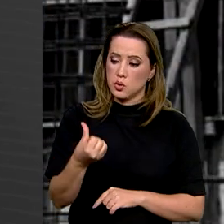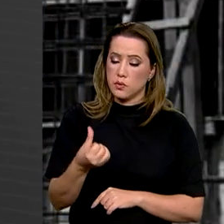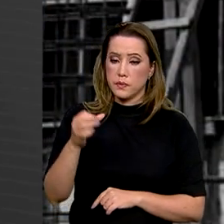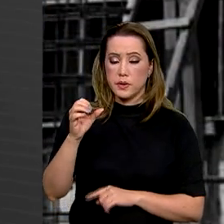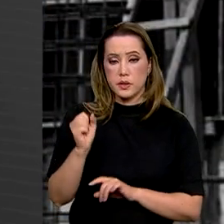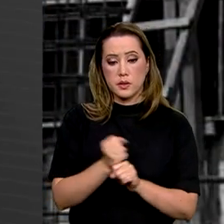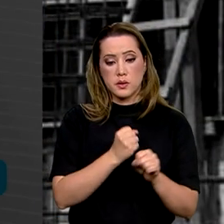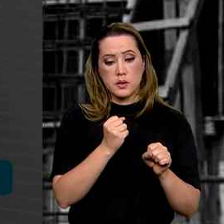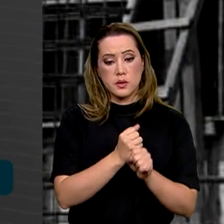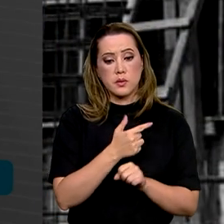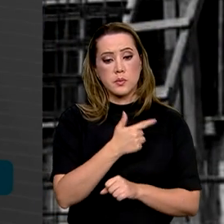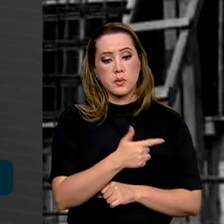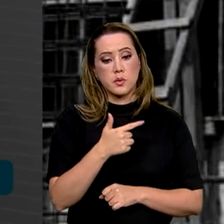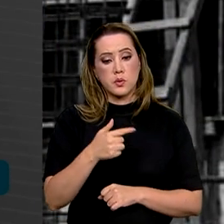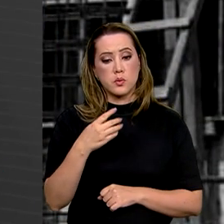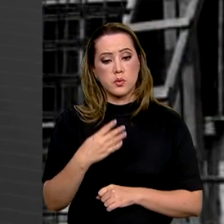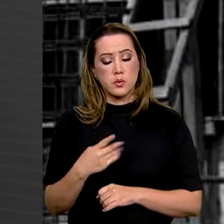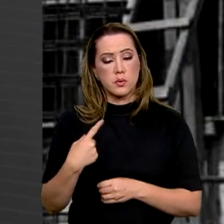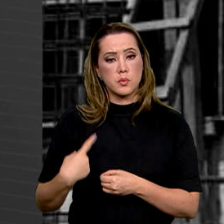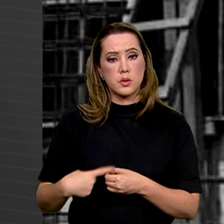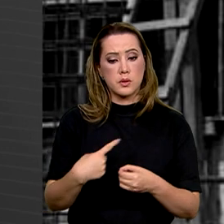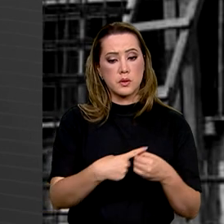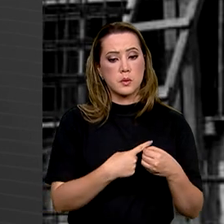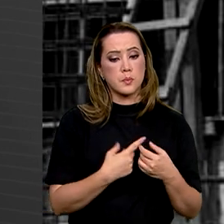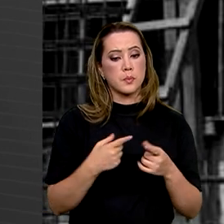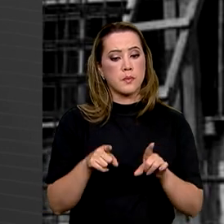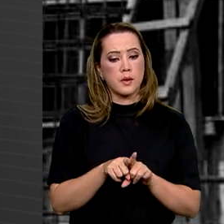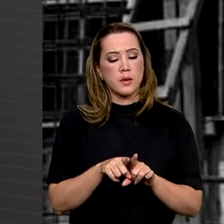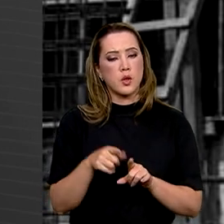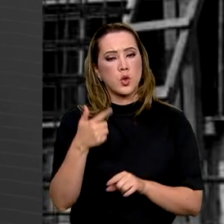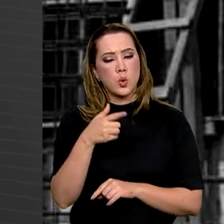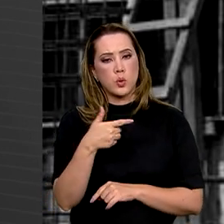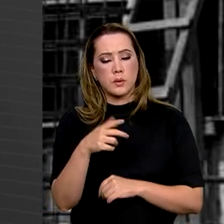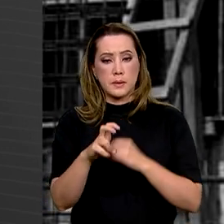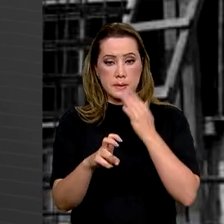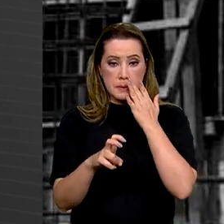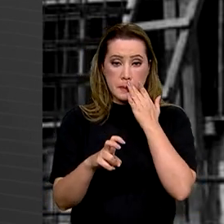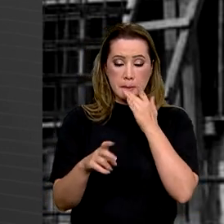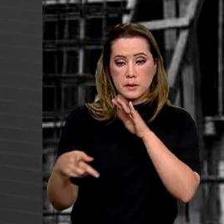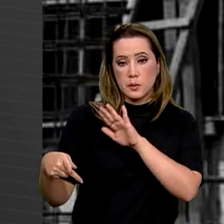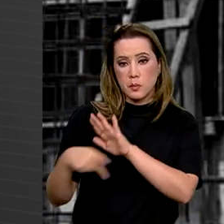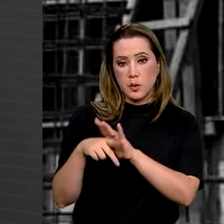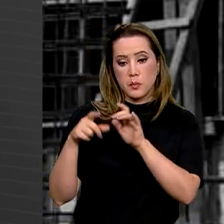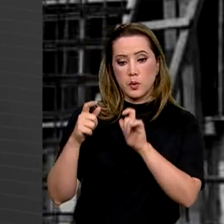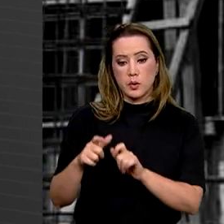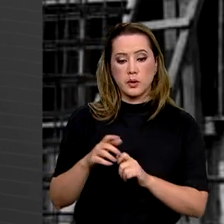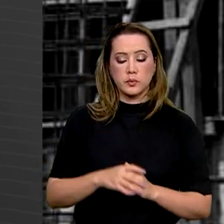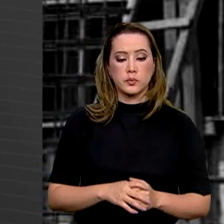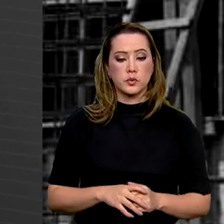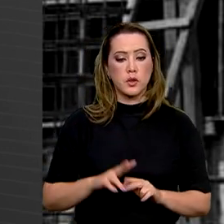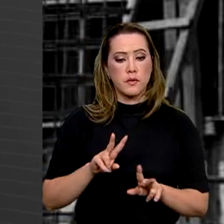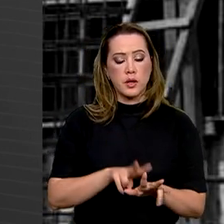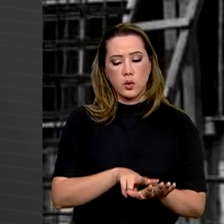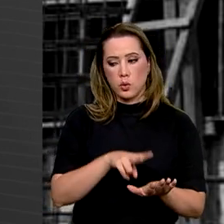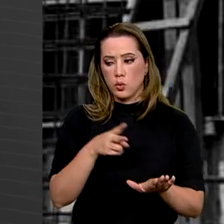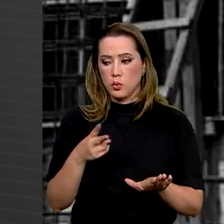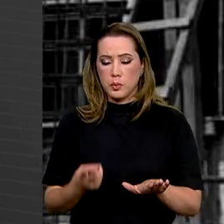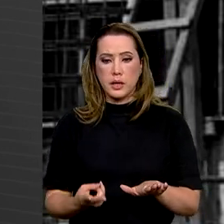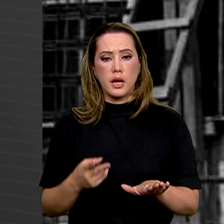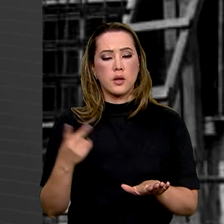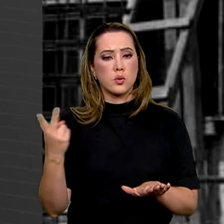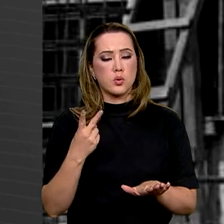em 224 municípios do estado, além de outras 25 ligadas à região. Serão duplicados os dois